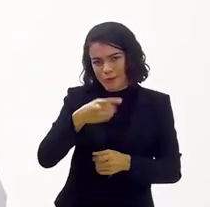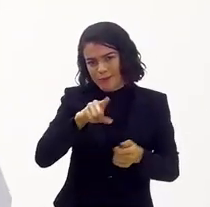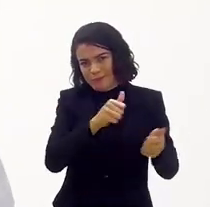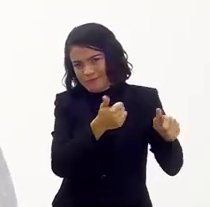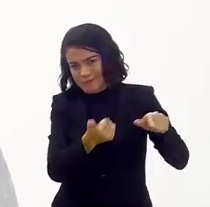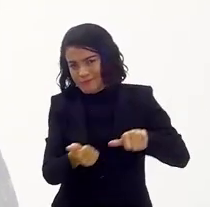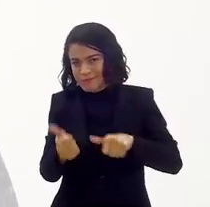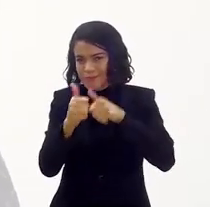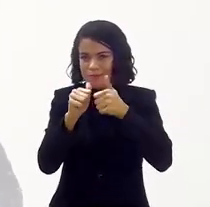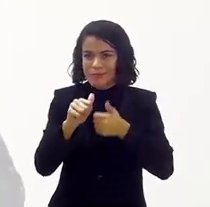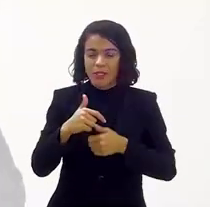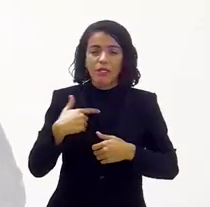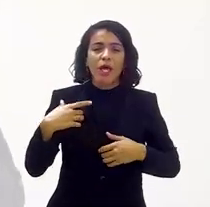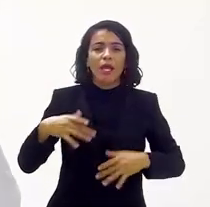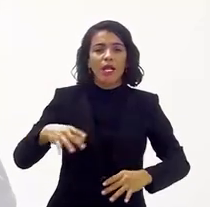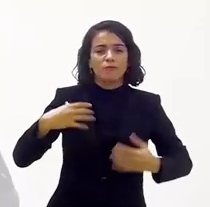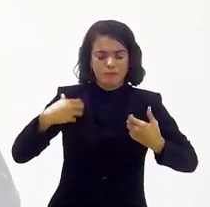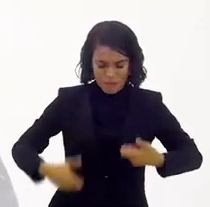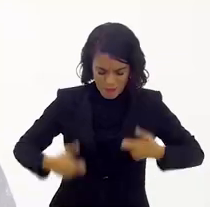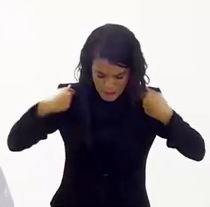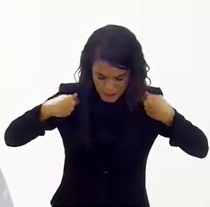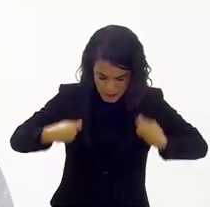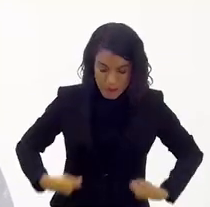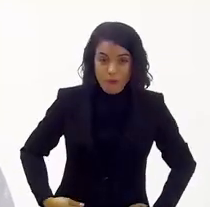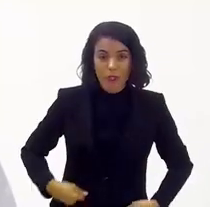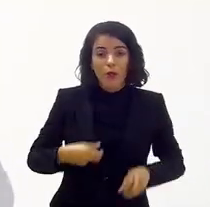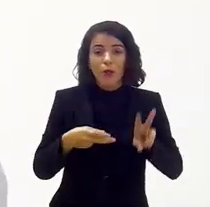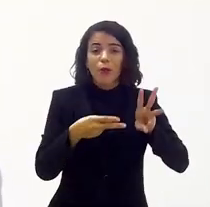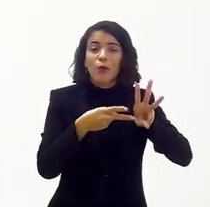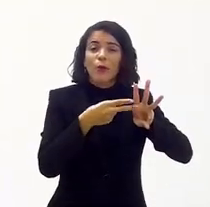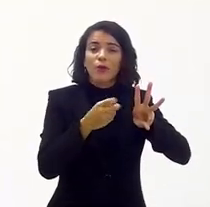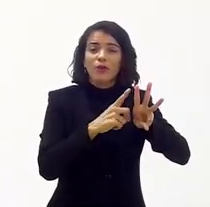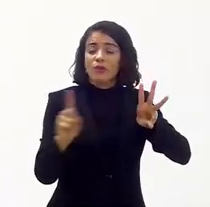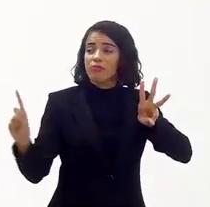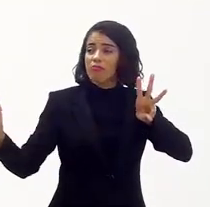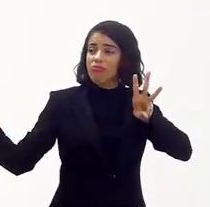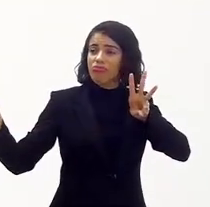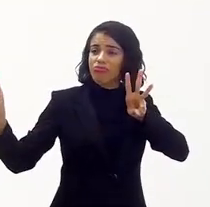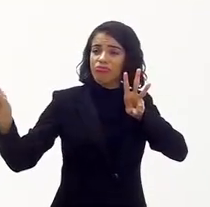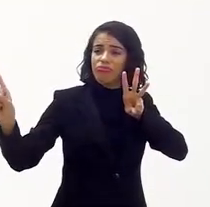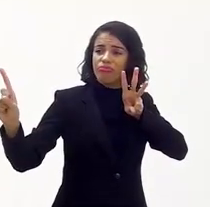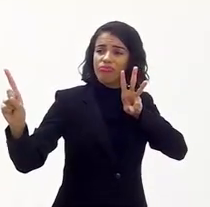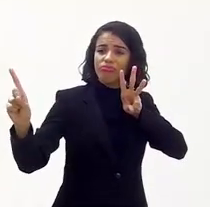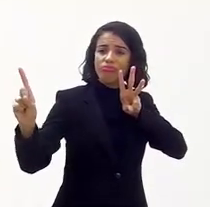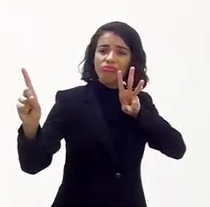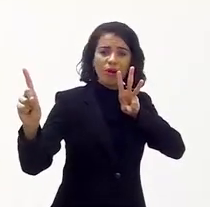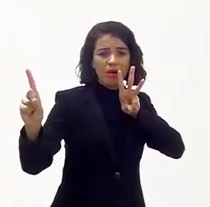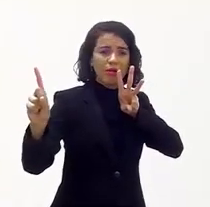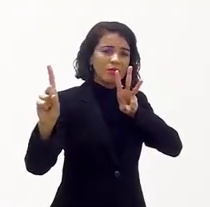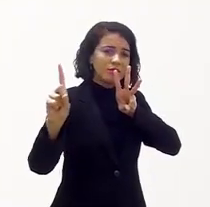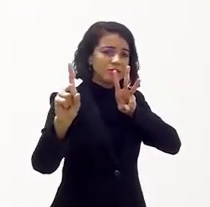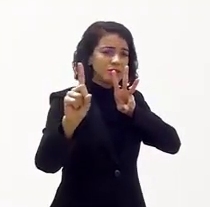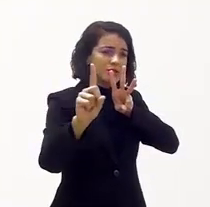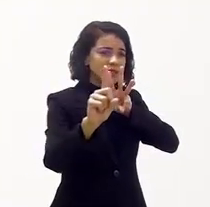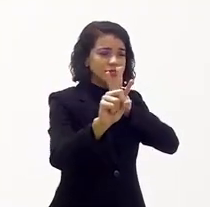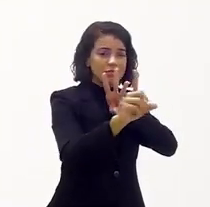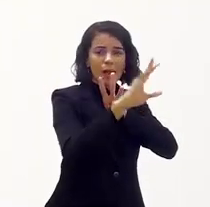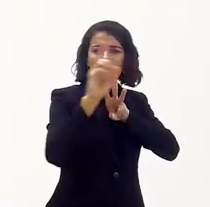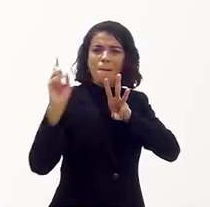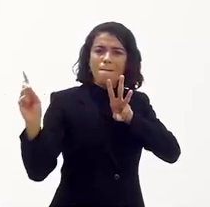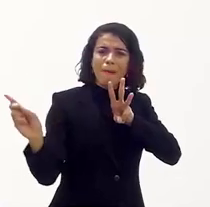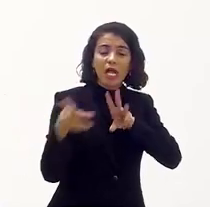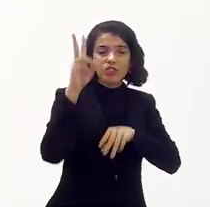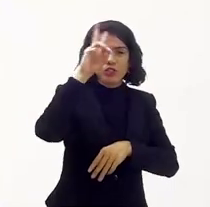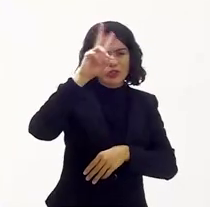Então, ele chegava, ia se vestindo, e os índios iam passando, como se estivesse começando ali, depois que